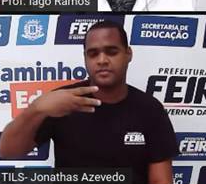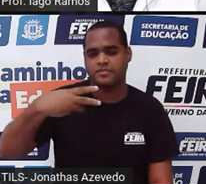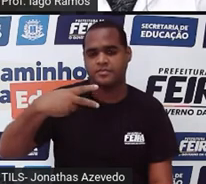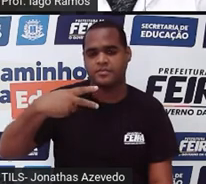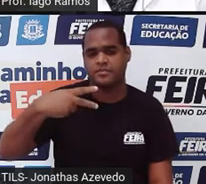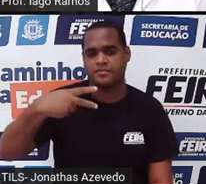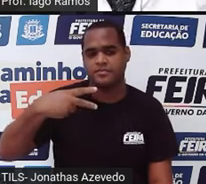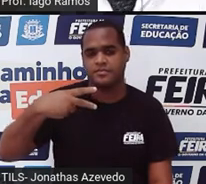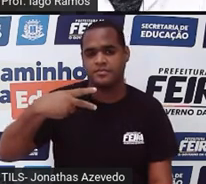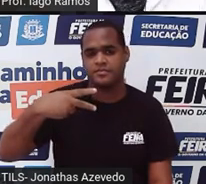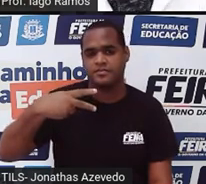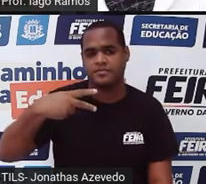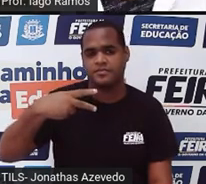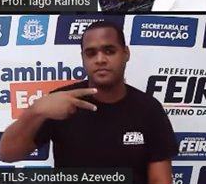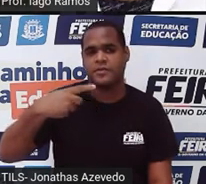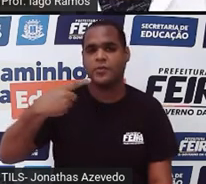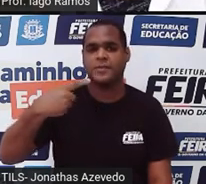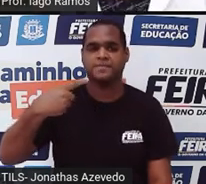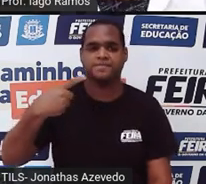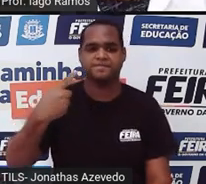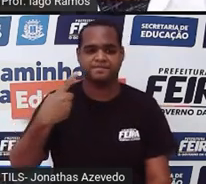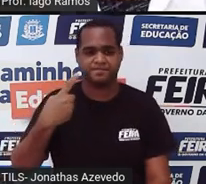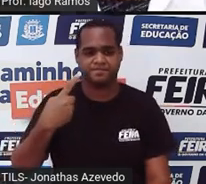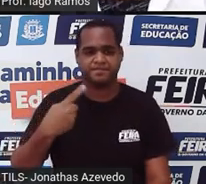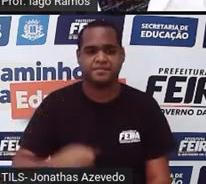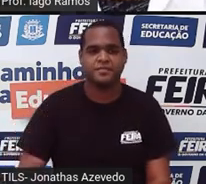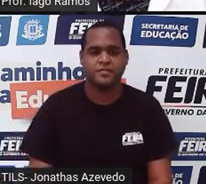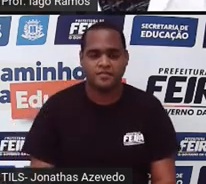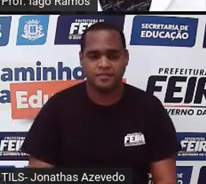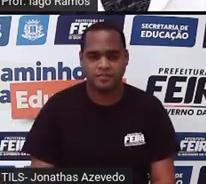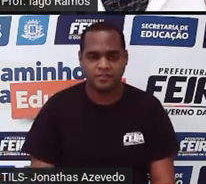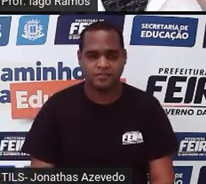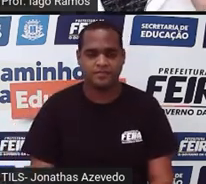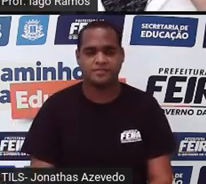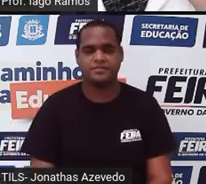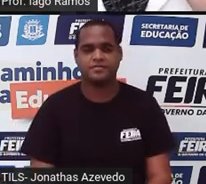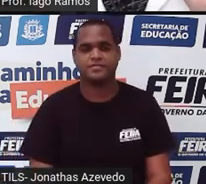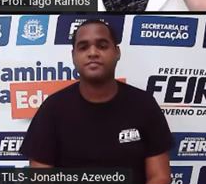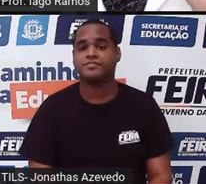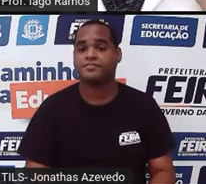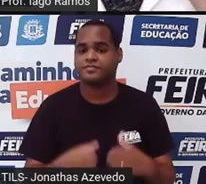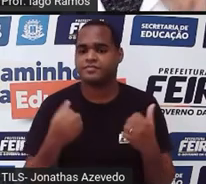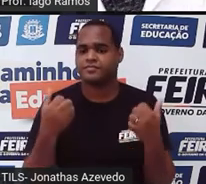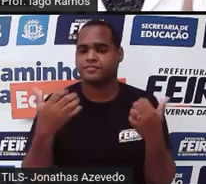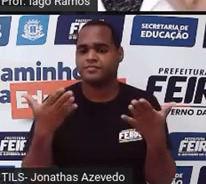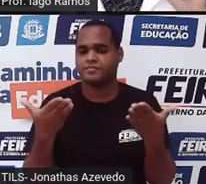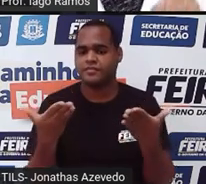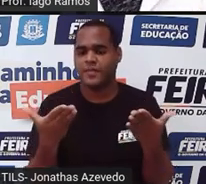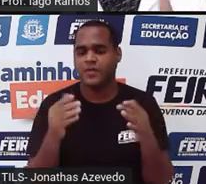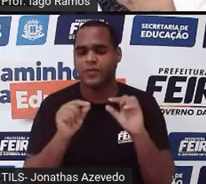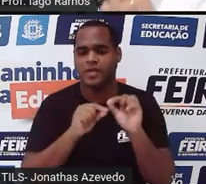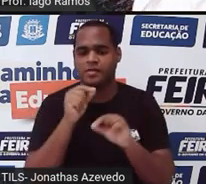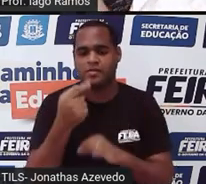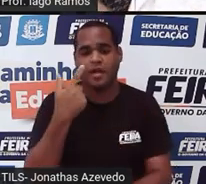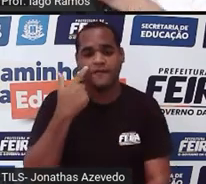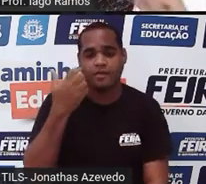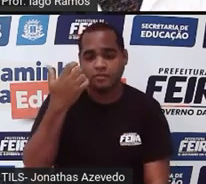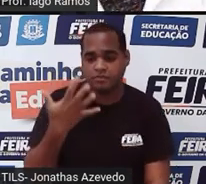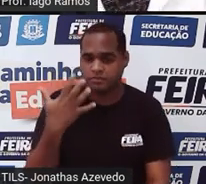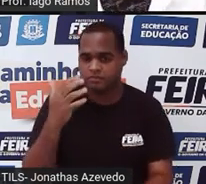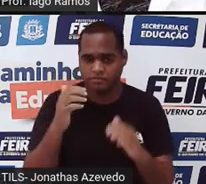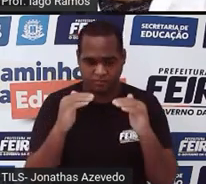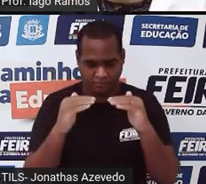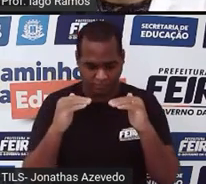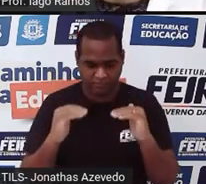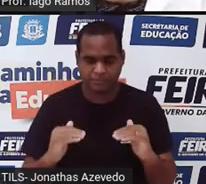logo acima 2 bolinhas e no topo uma bolinha, tá bom? E agora, olha para os números que estão embaixo.